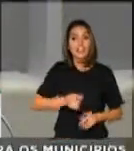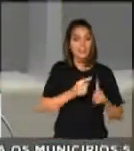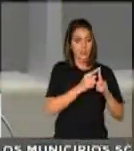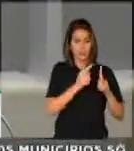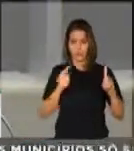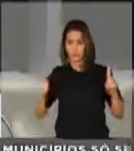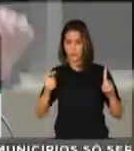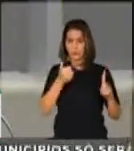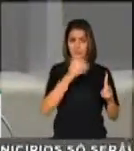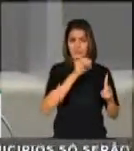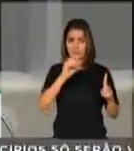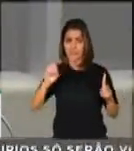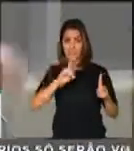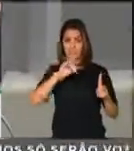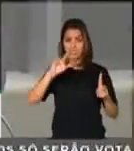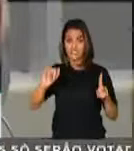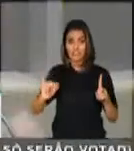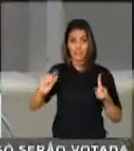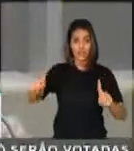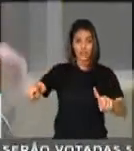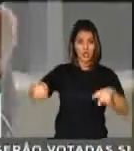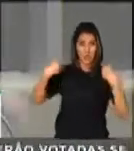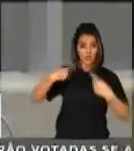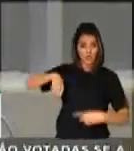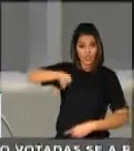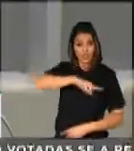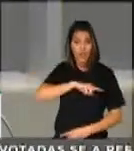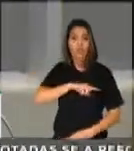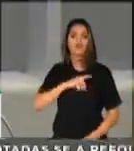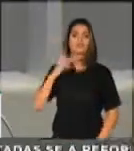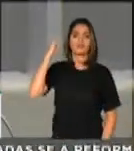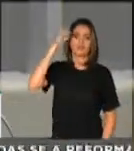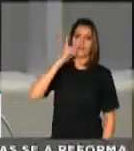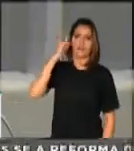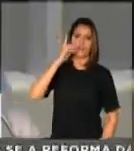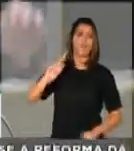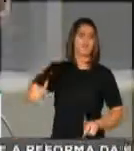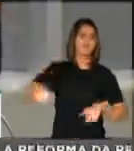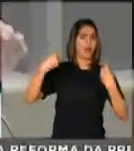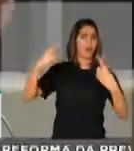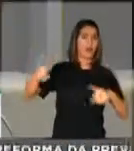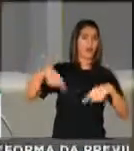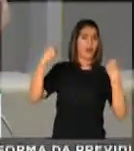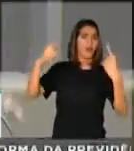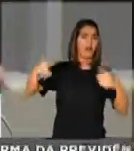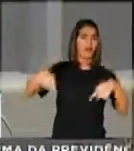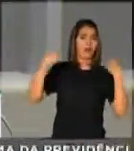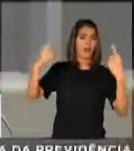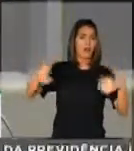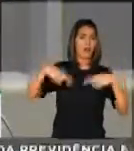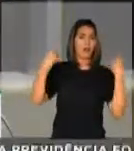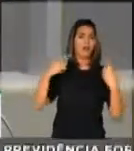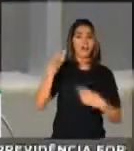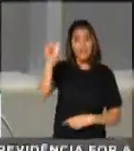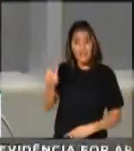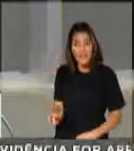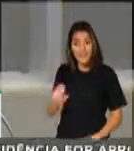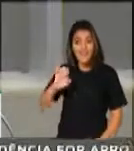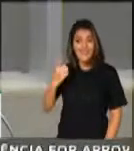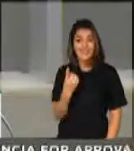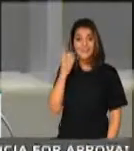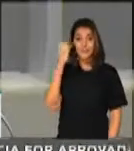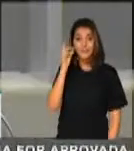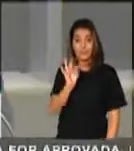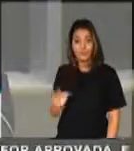Congresso, 100 dias de provocações aos parlamentares. 28 anos passou nessa